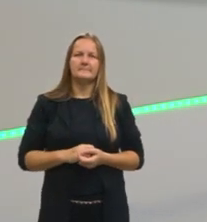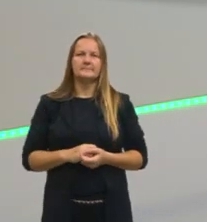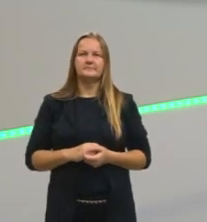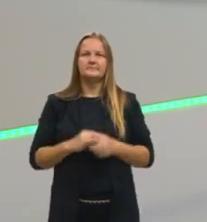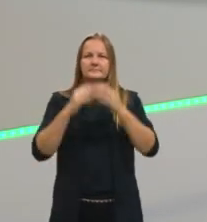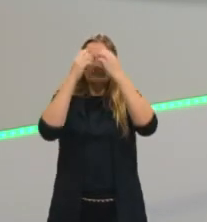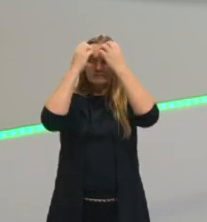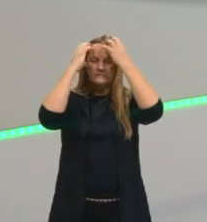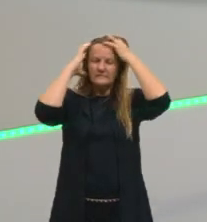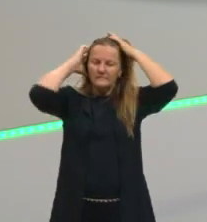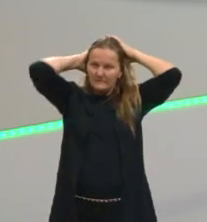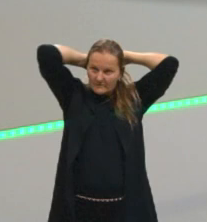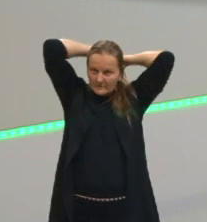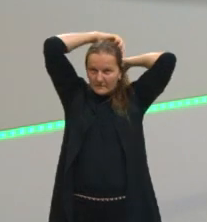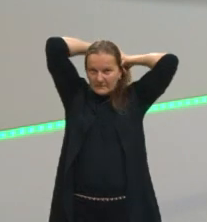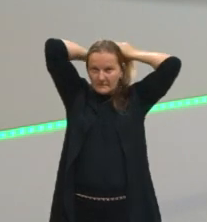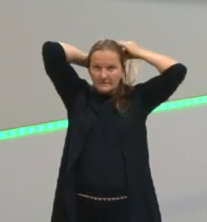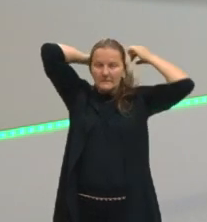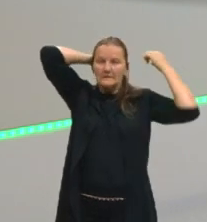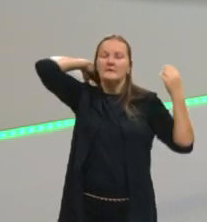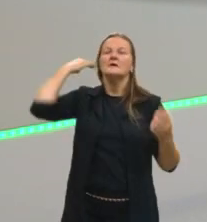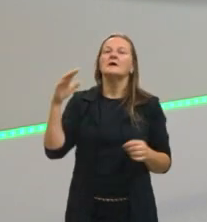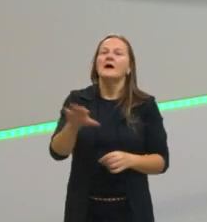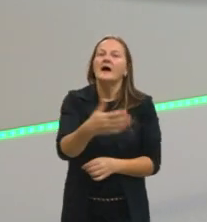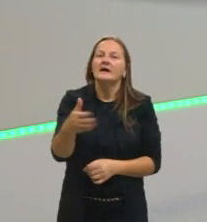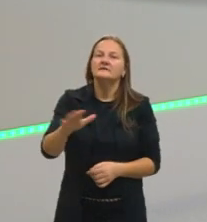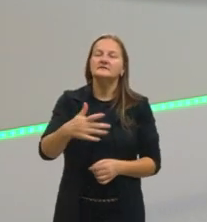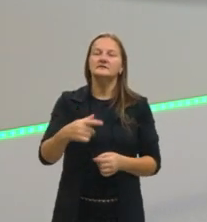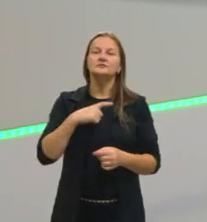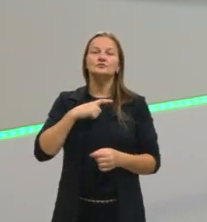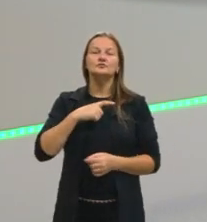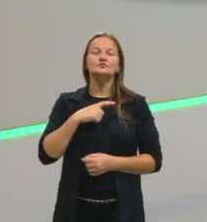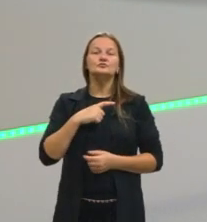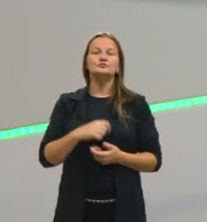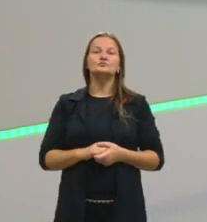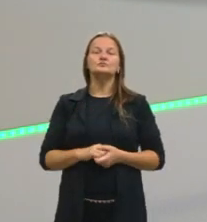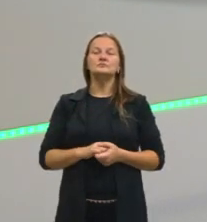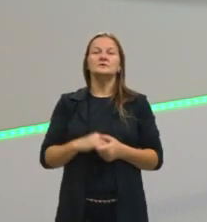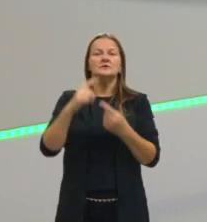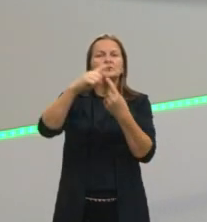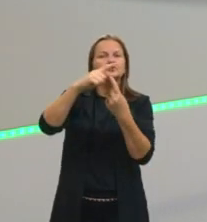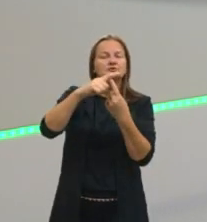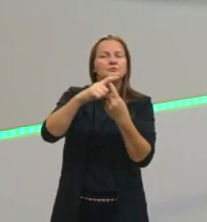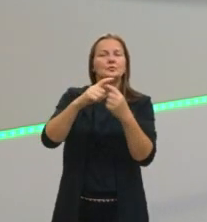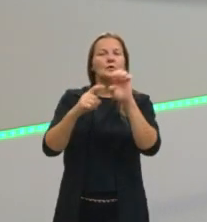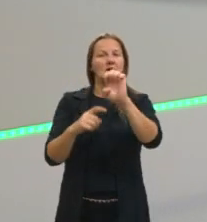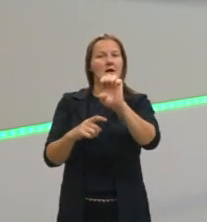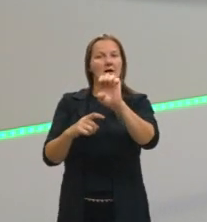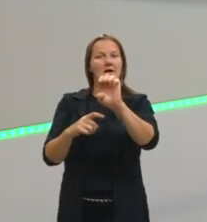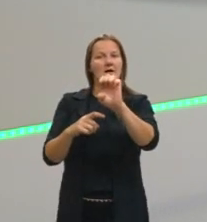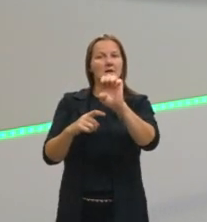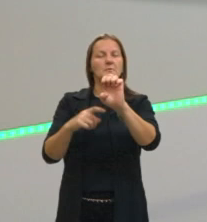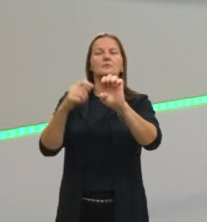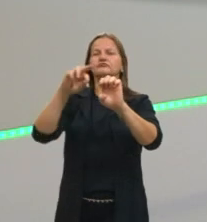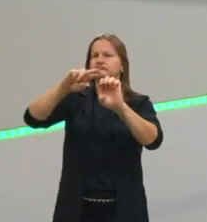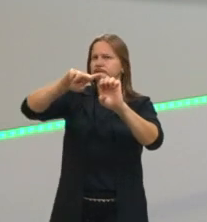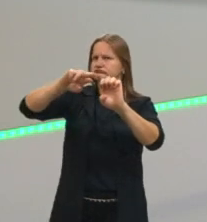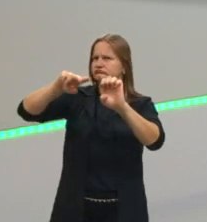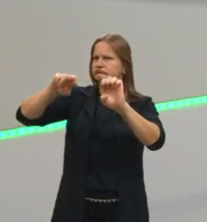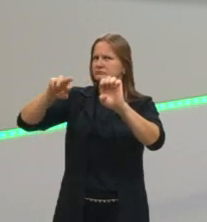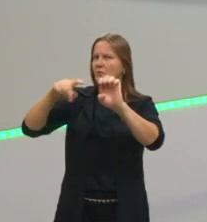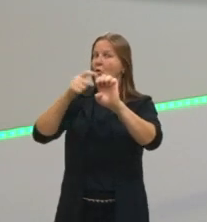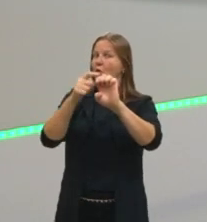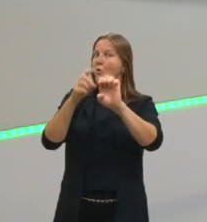é formado apenas por um átomo, um tipo de elemento químico, vários átomos, né? De um tipo de elemento